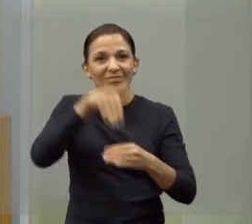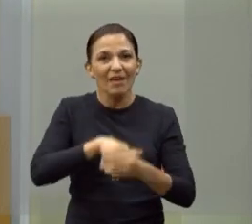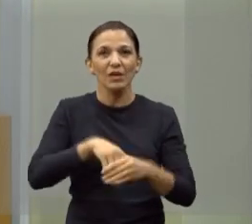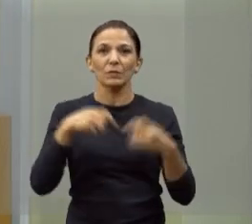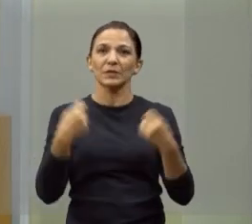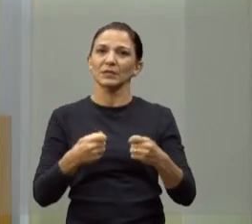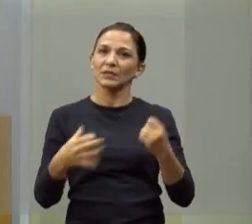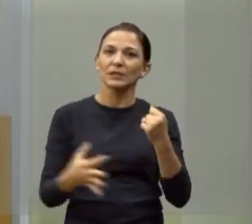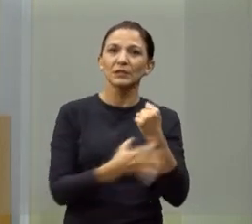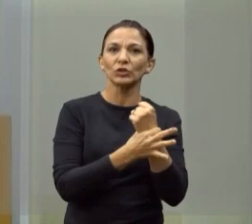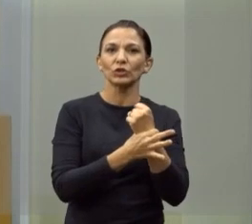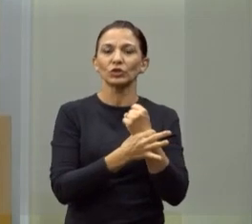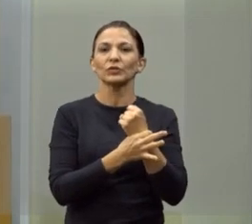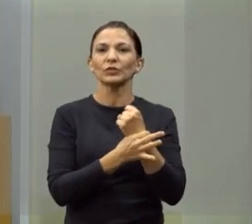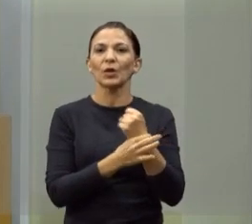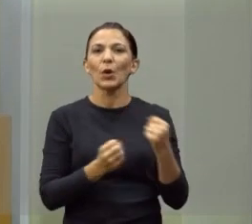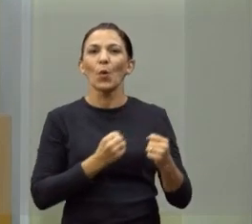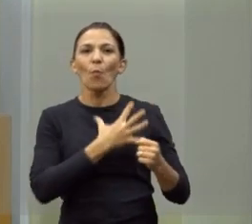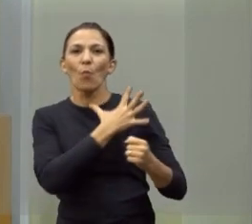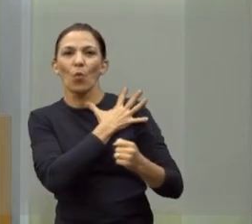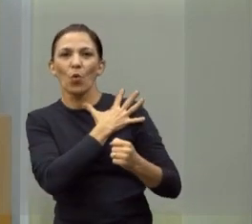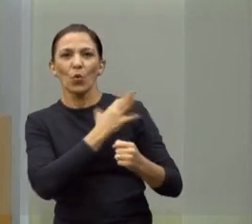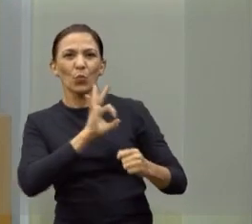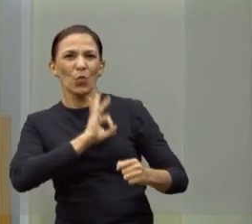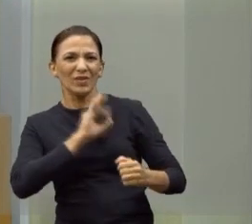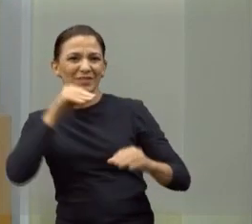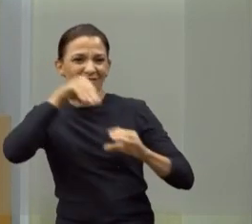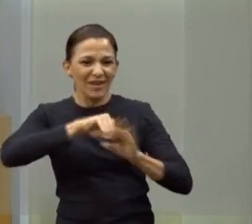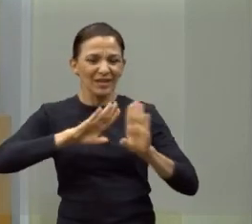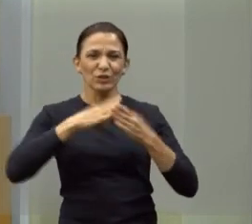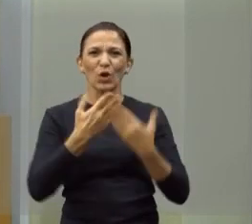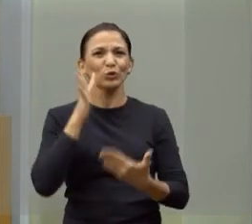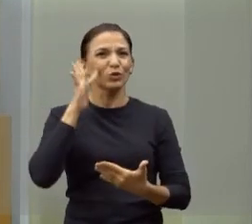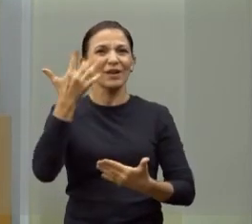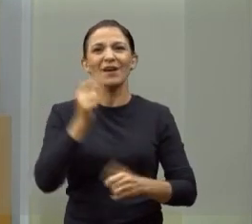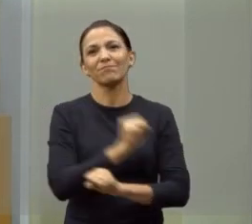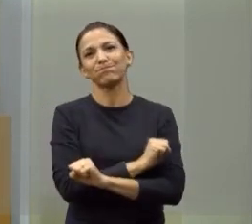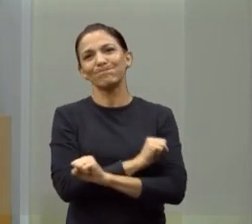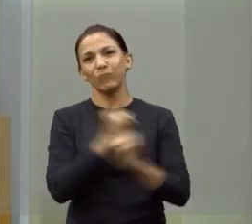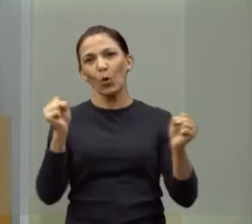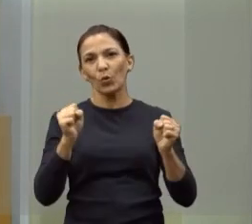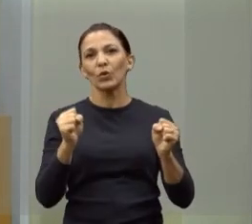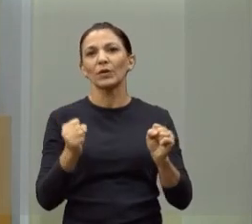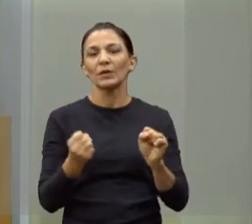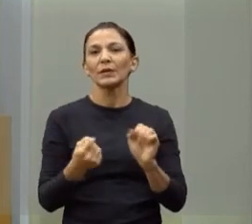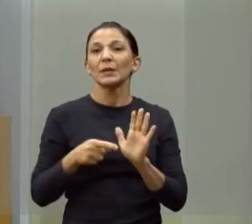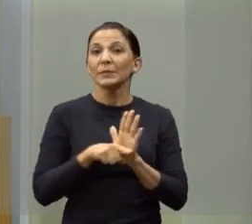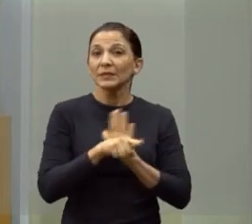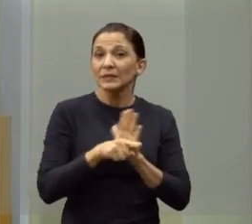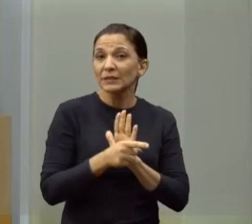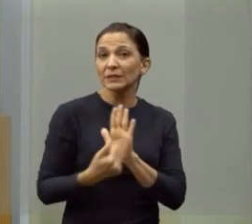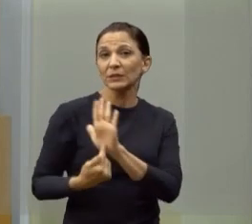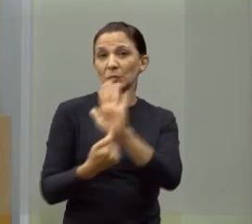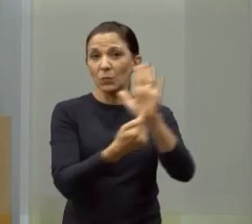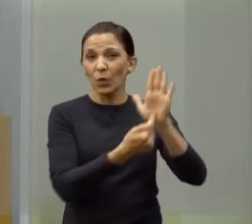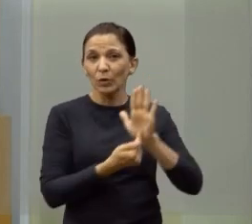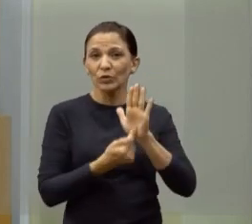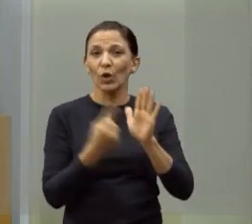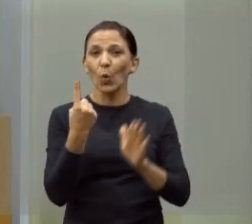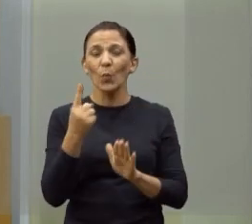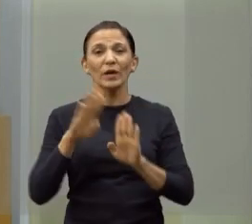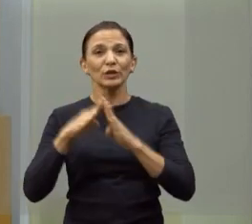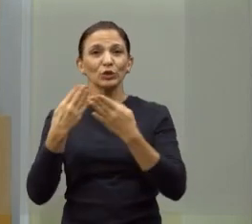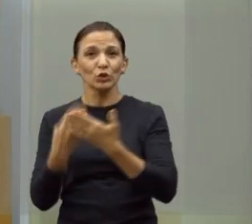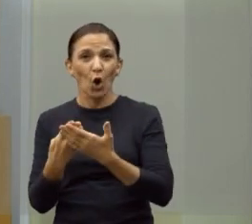certeza, a militarização nas escolas não é a solução, porque, dentro dos dados apresentados para nós, uma das